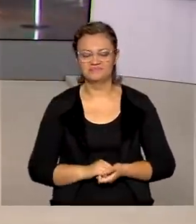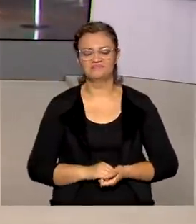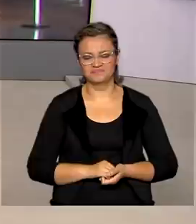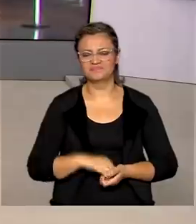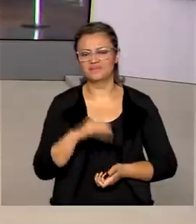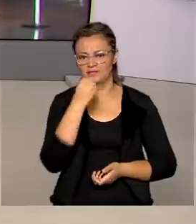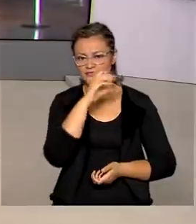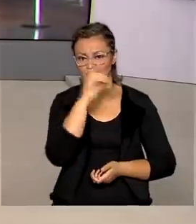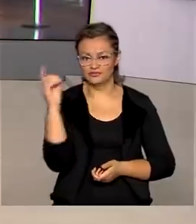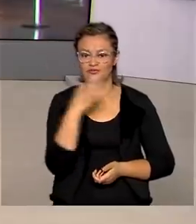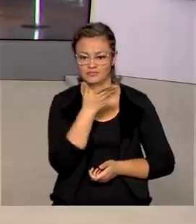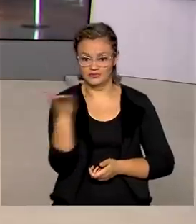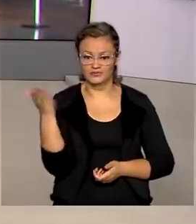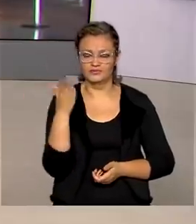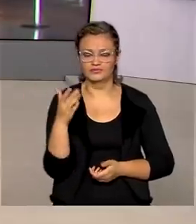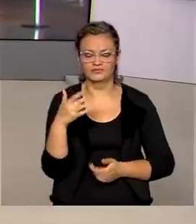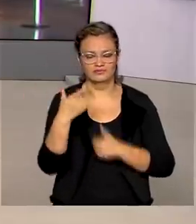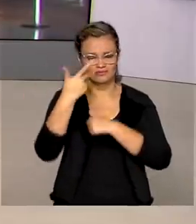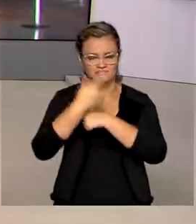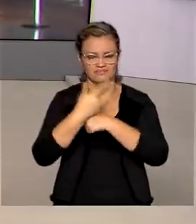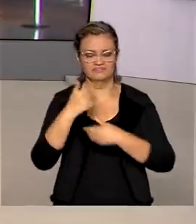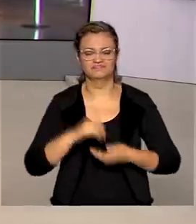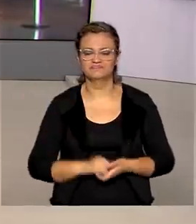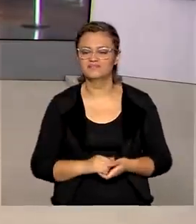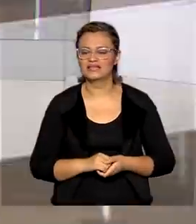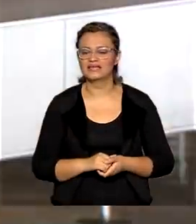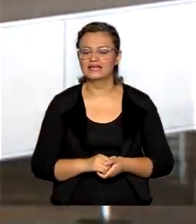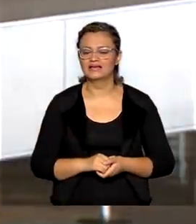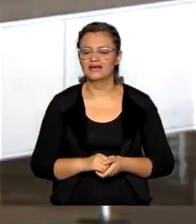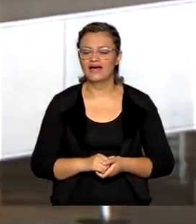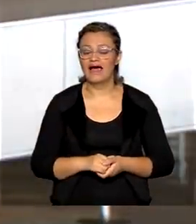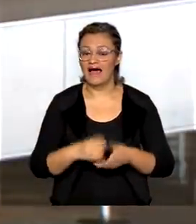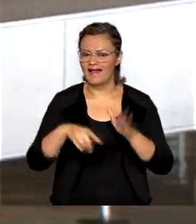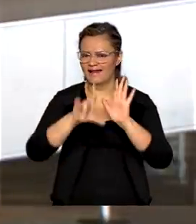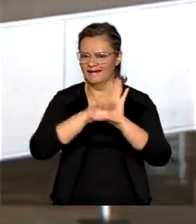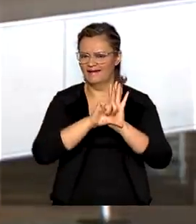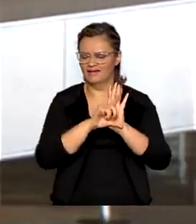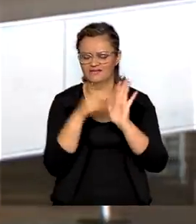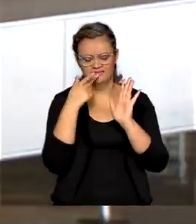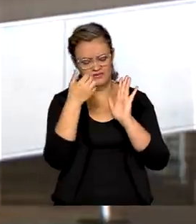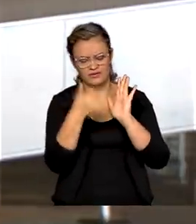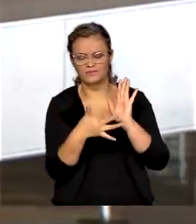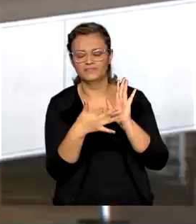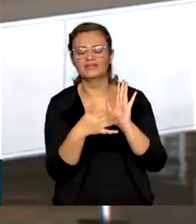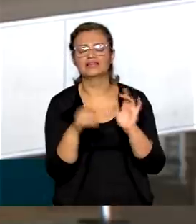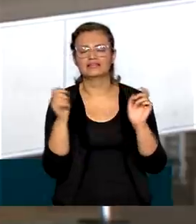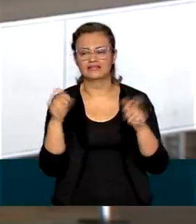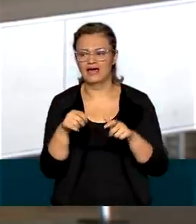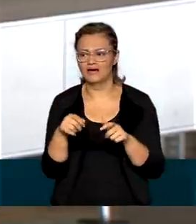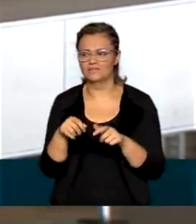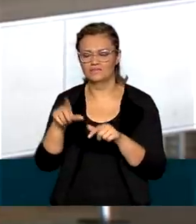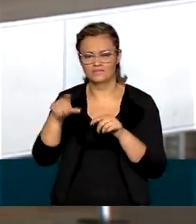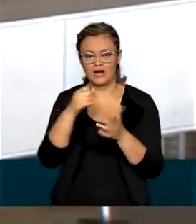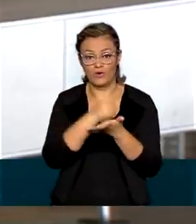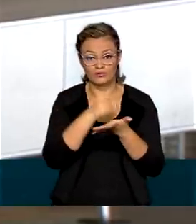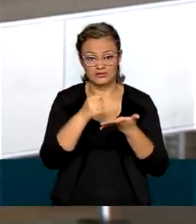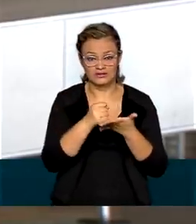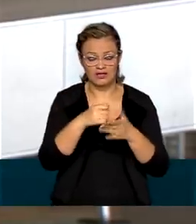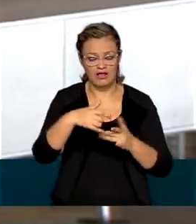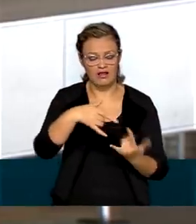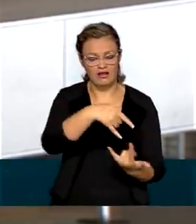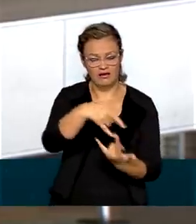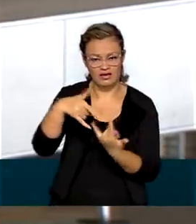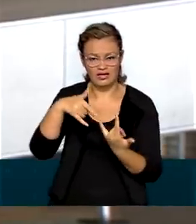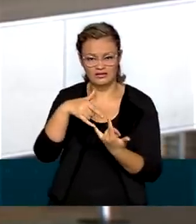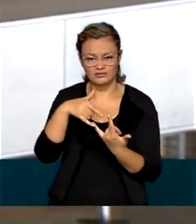Renata. Bom dia para você e bom dia para todos que nos acompanham. Olha, segundo essa lei, ela é permitida a contratação de leitos clínicos e também de leitos de UTI